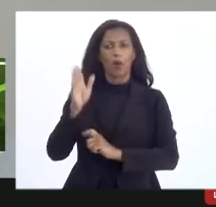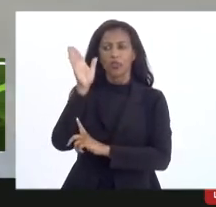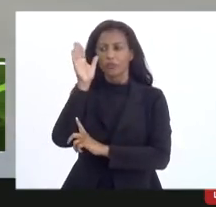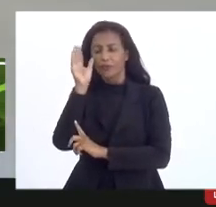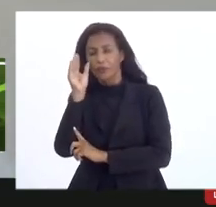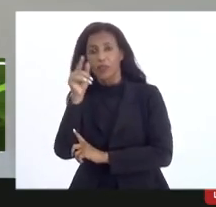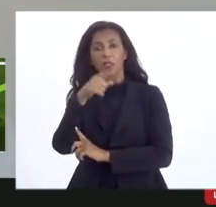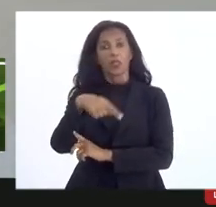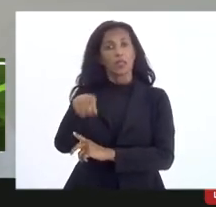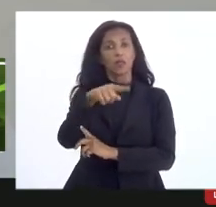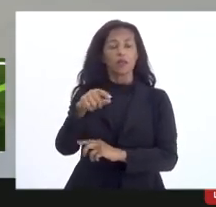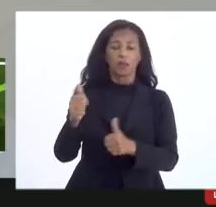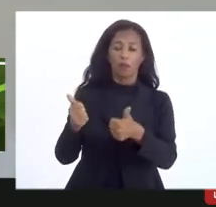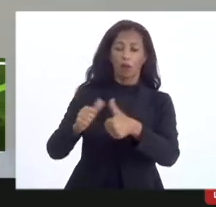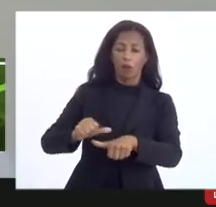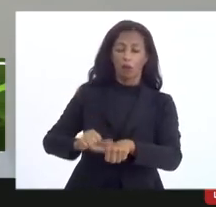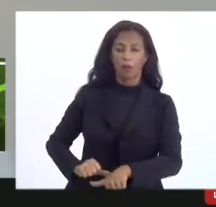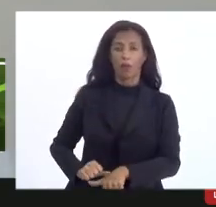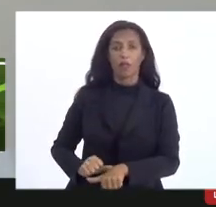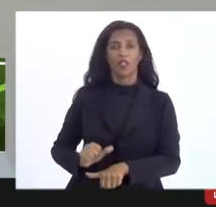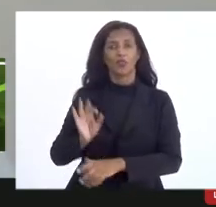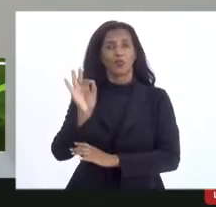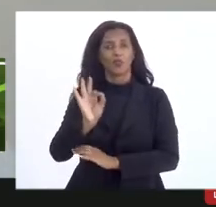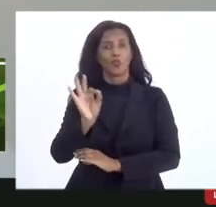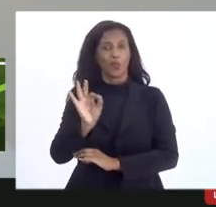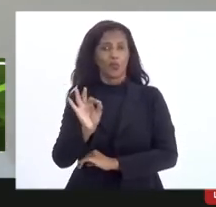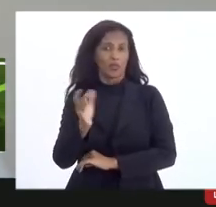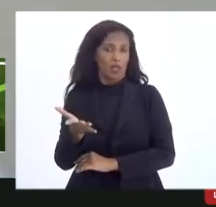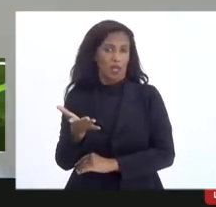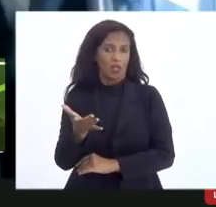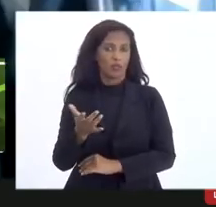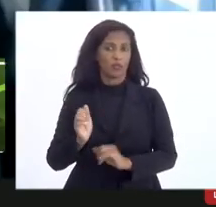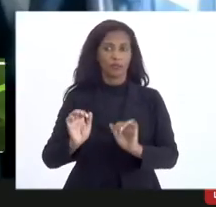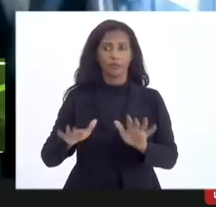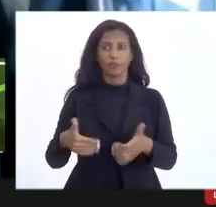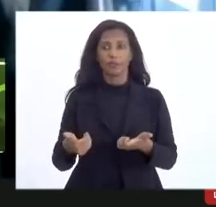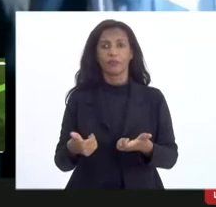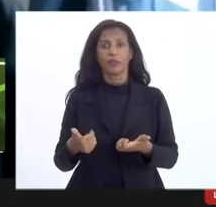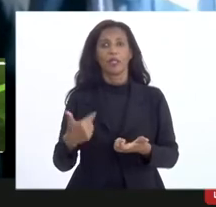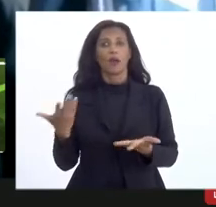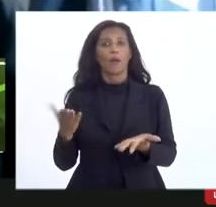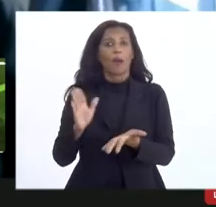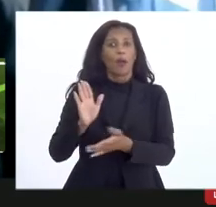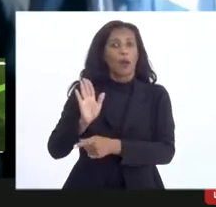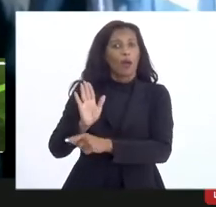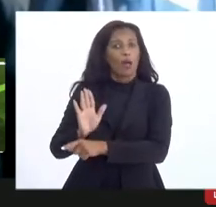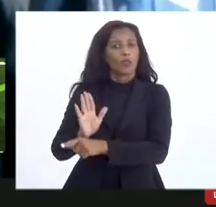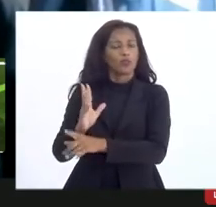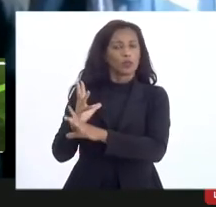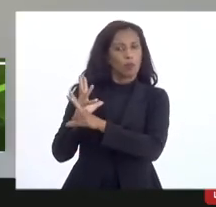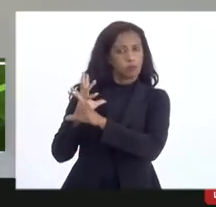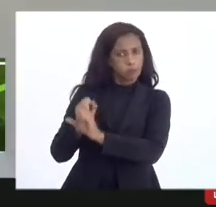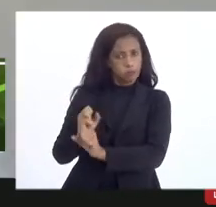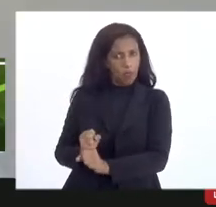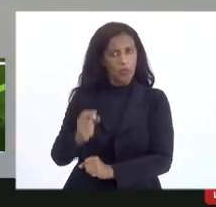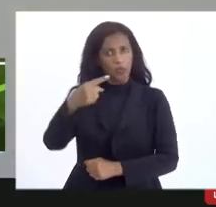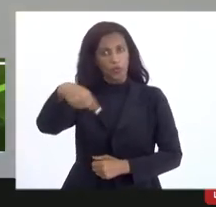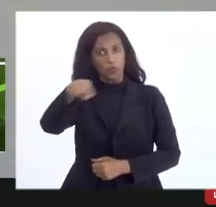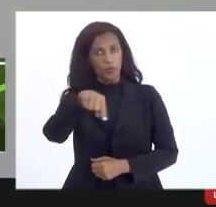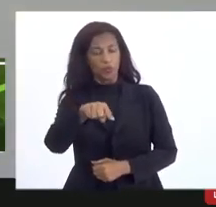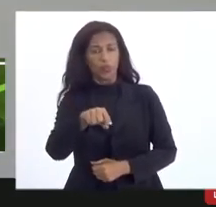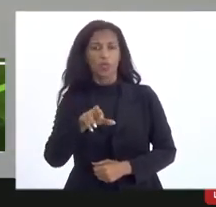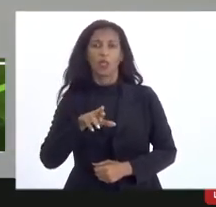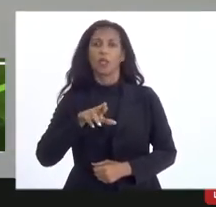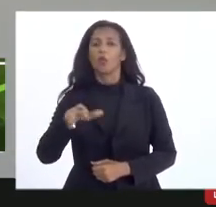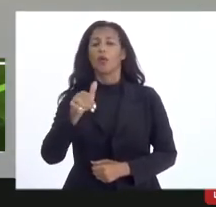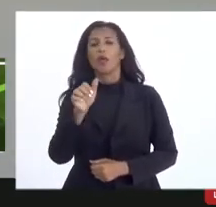vocês vão fazer análise 5% tranquilamente então assim o maior a maior contribuição pra contabilidade de vocês não seria